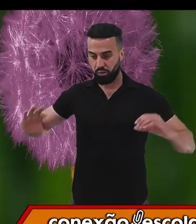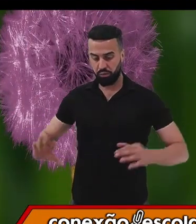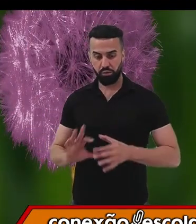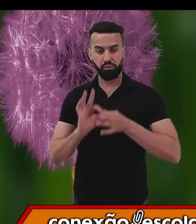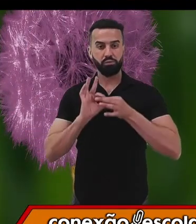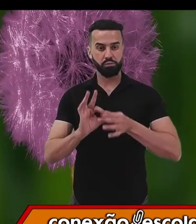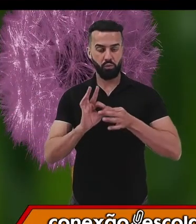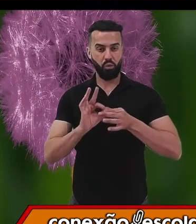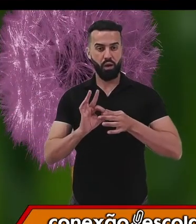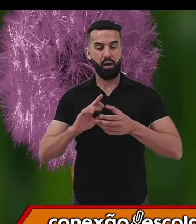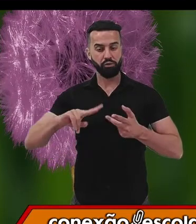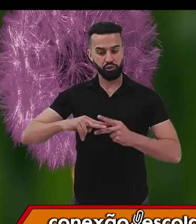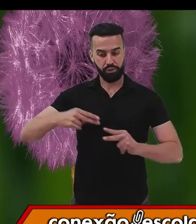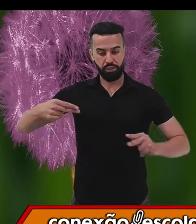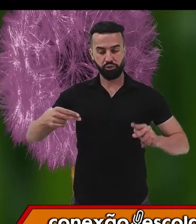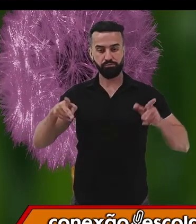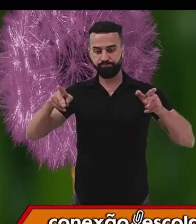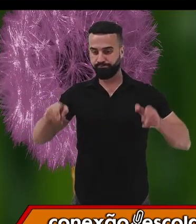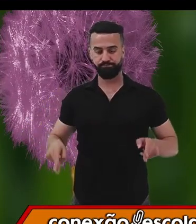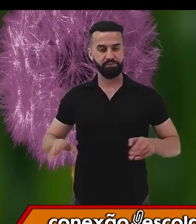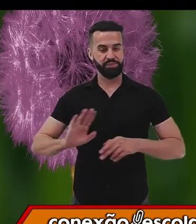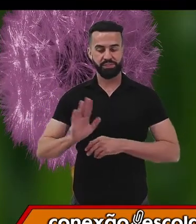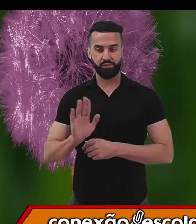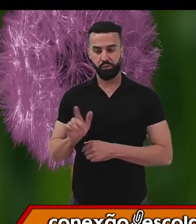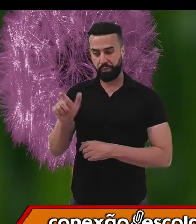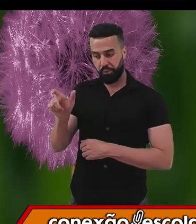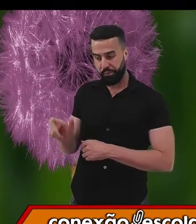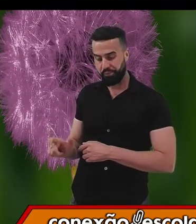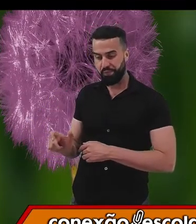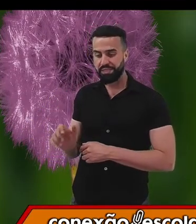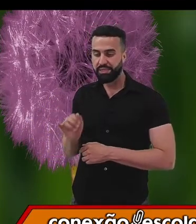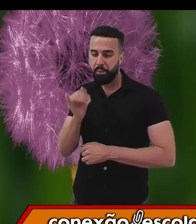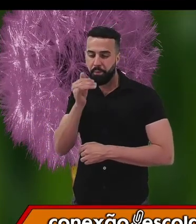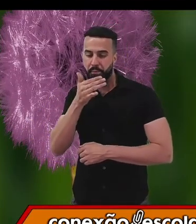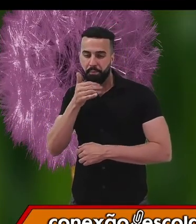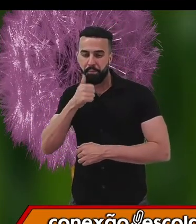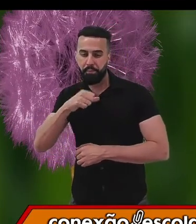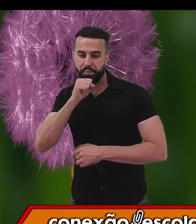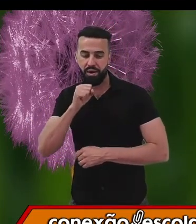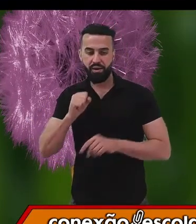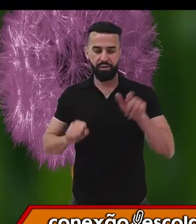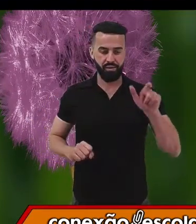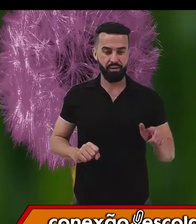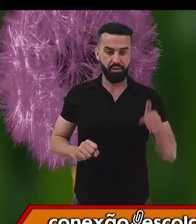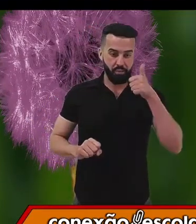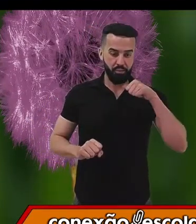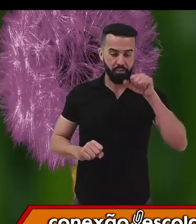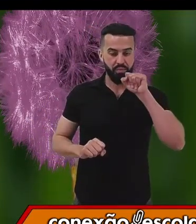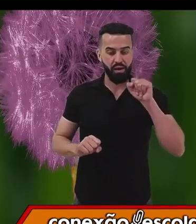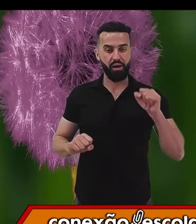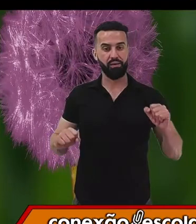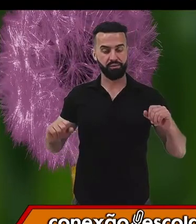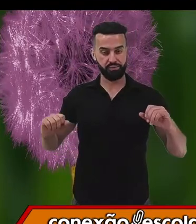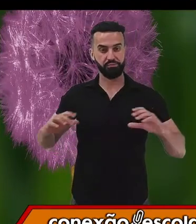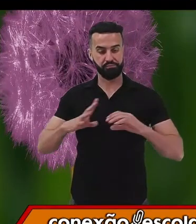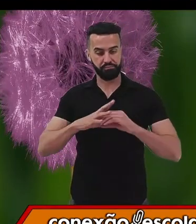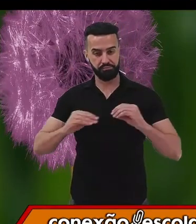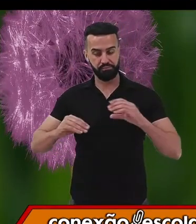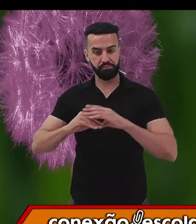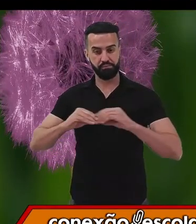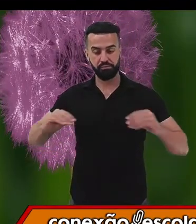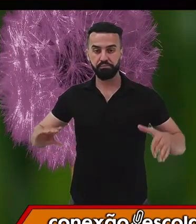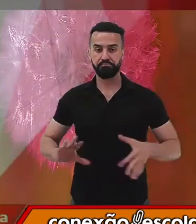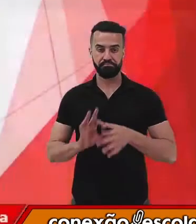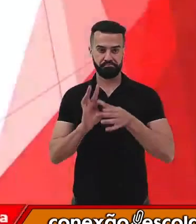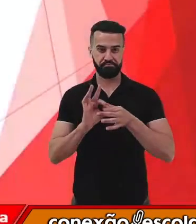geneticamente idêntico à célula mãe ou à célula paterna, ok? Um exemplo de reprodução